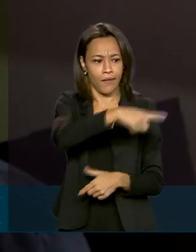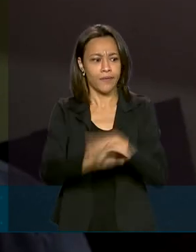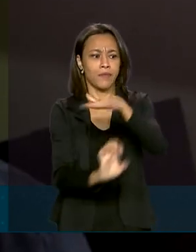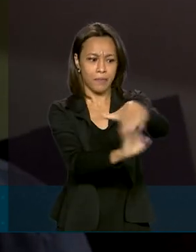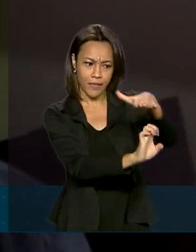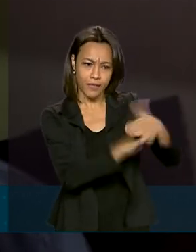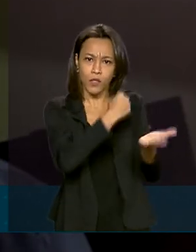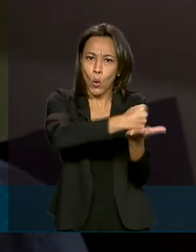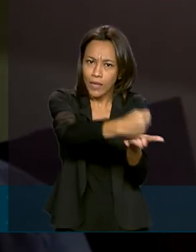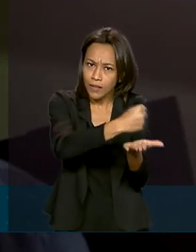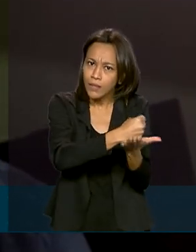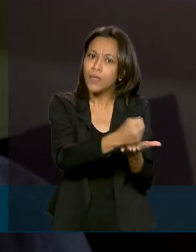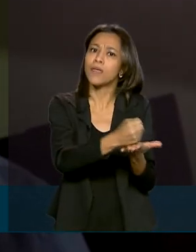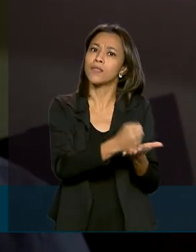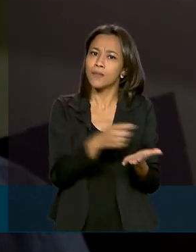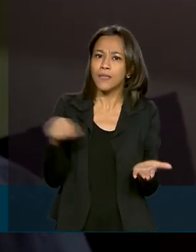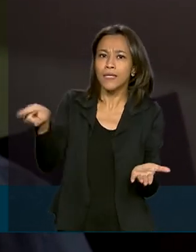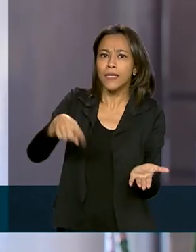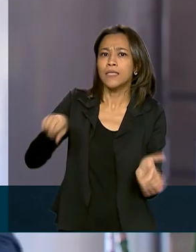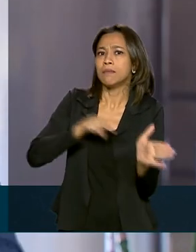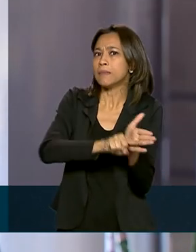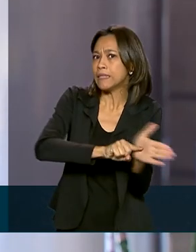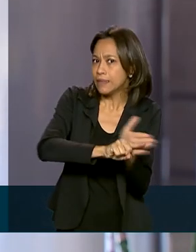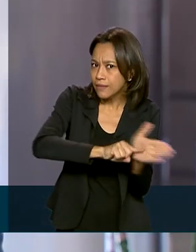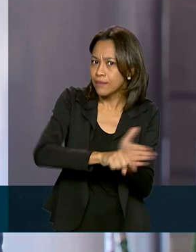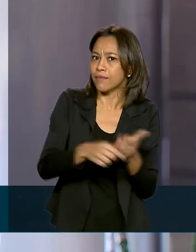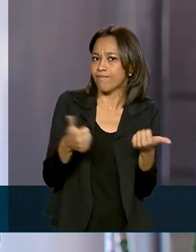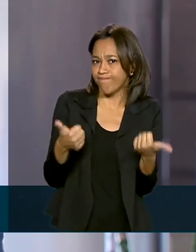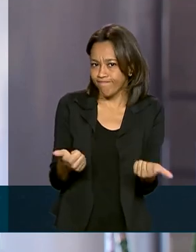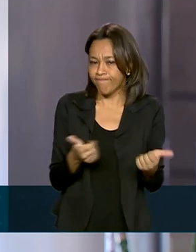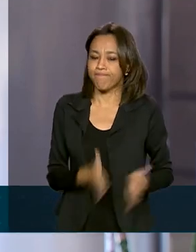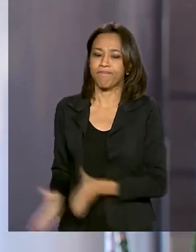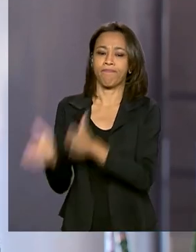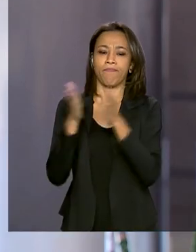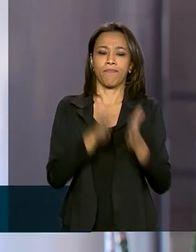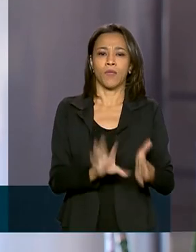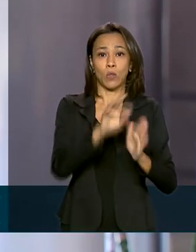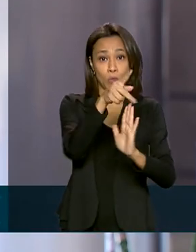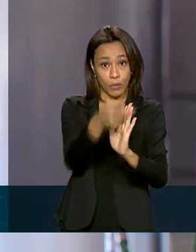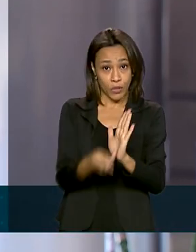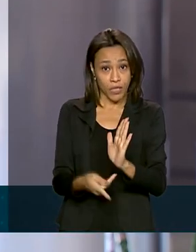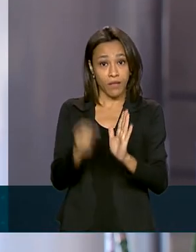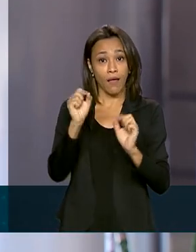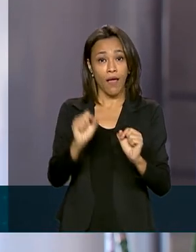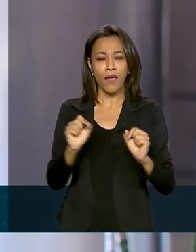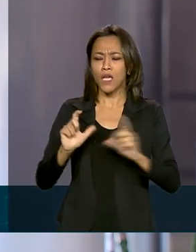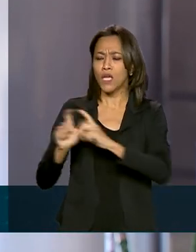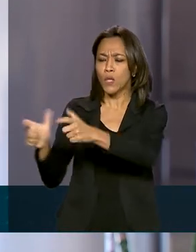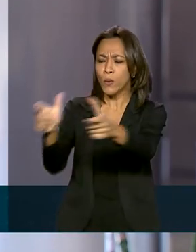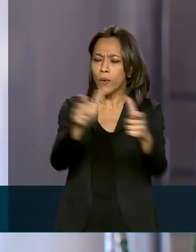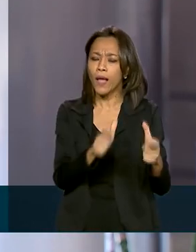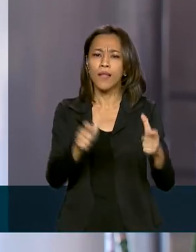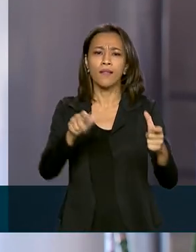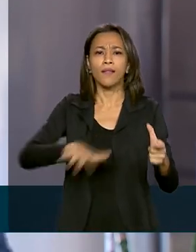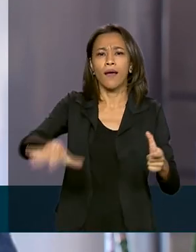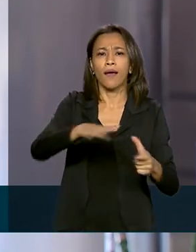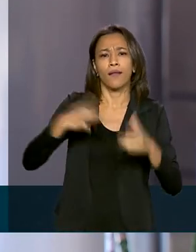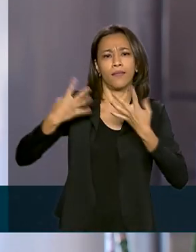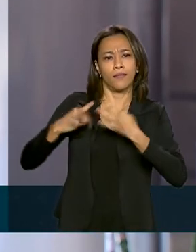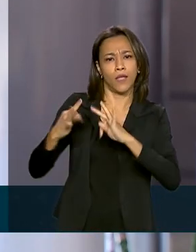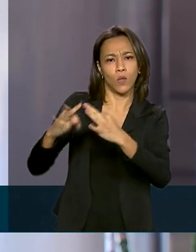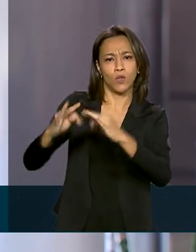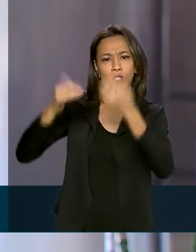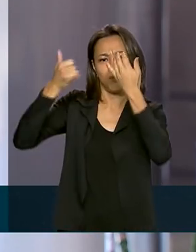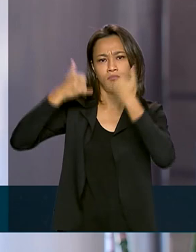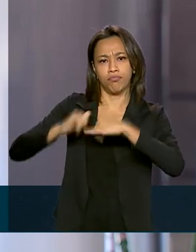projetos ou mesmo como pesquisadores nas próprias unidades. Os projetos são desenvolvidos em áreas como tecnologias energéticas